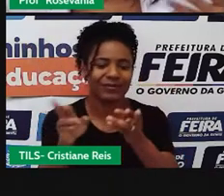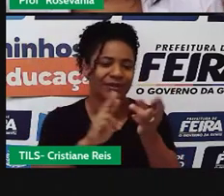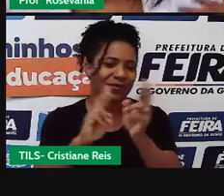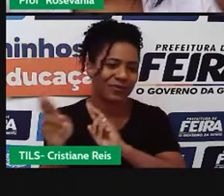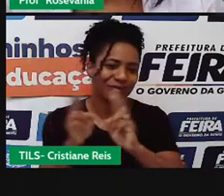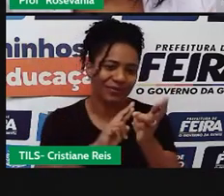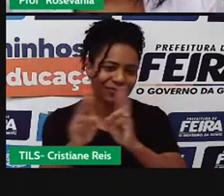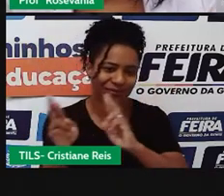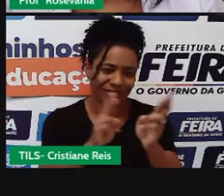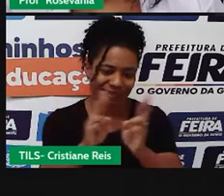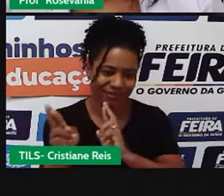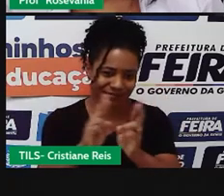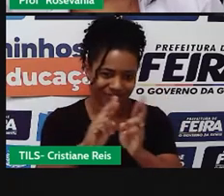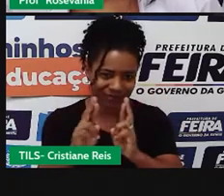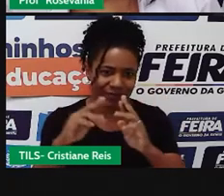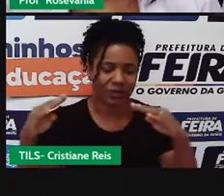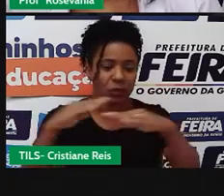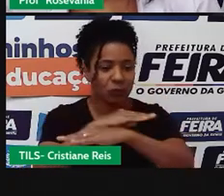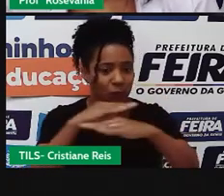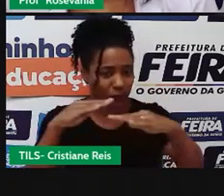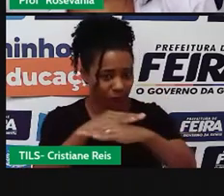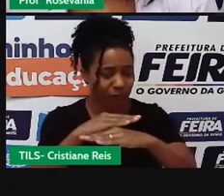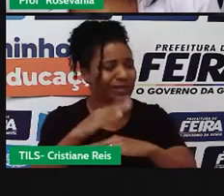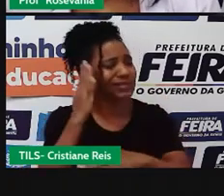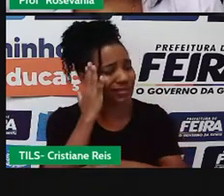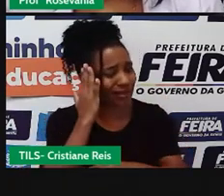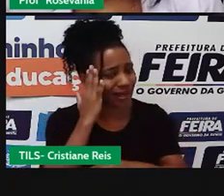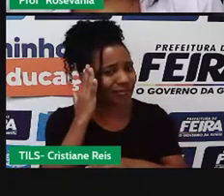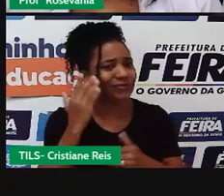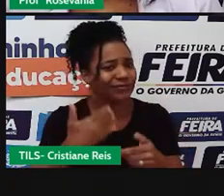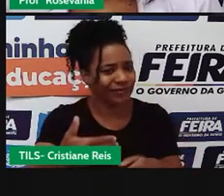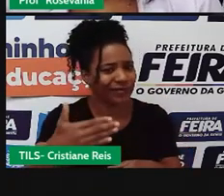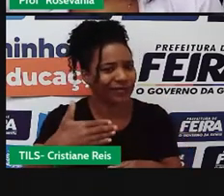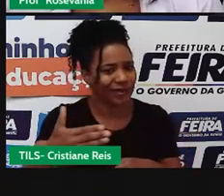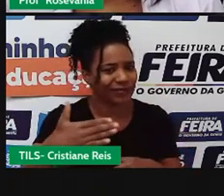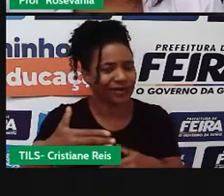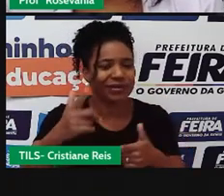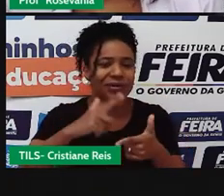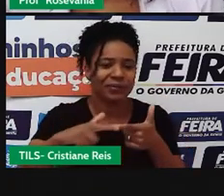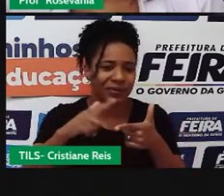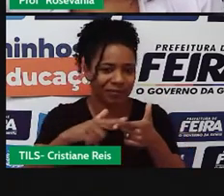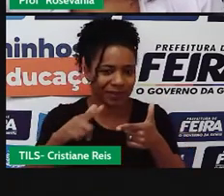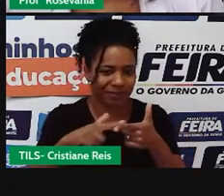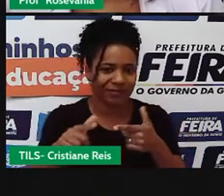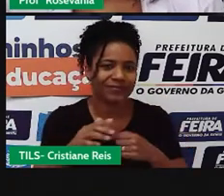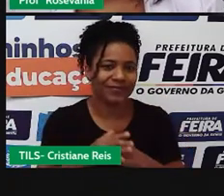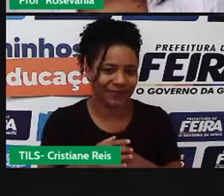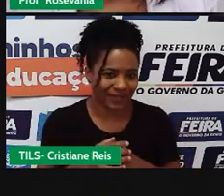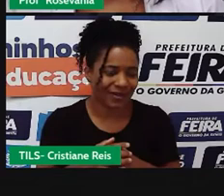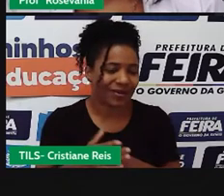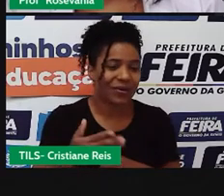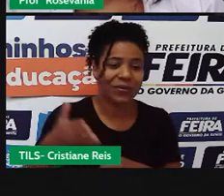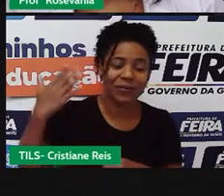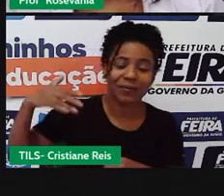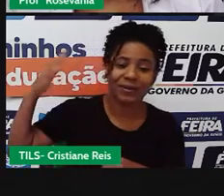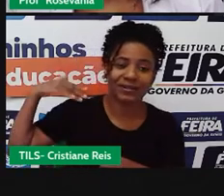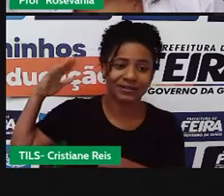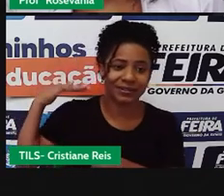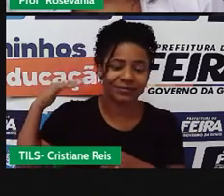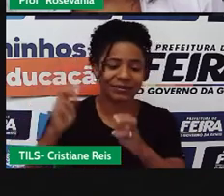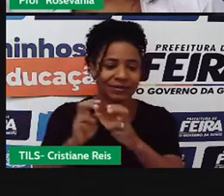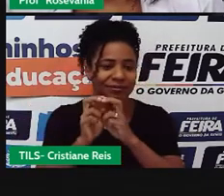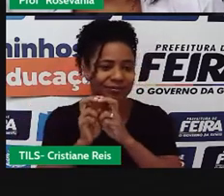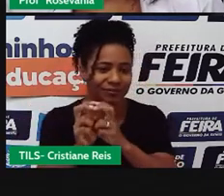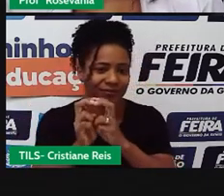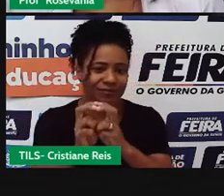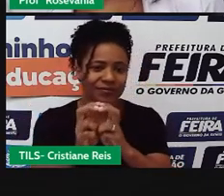sabe que vai ter uma série de problemas, relacionado a isso. A denominada Era das Ferrovias marcou o período da expansão da malha ferroviária,